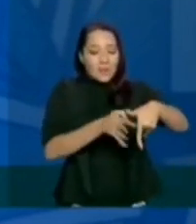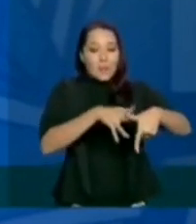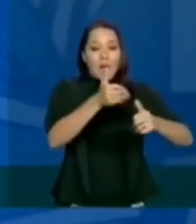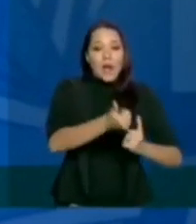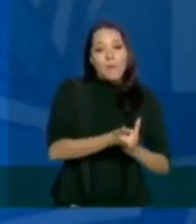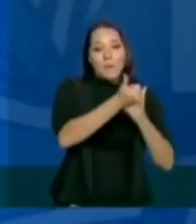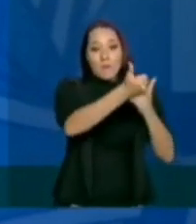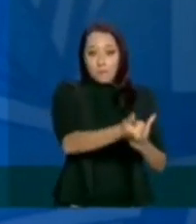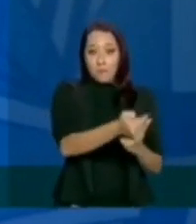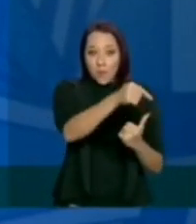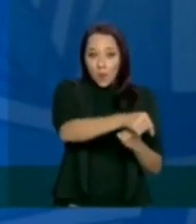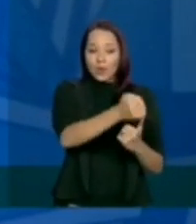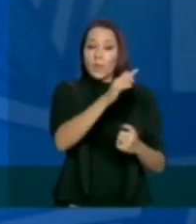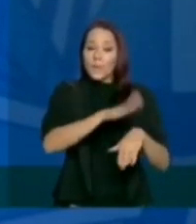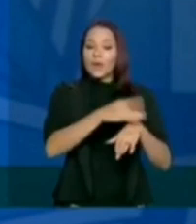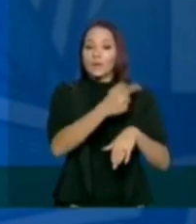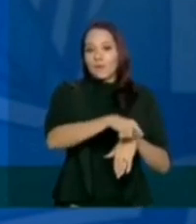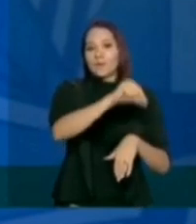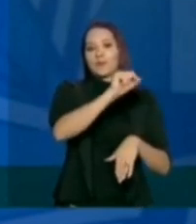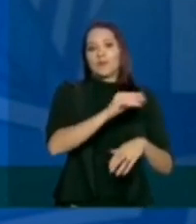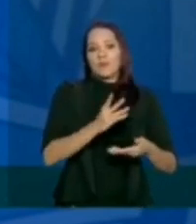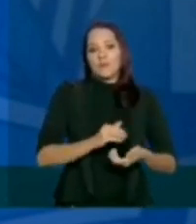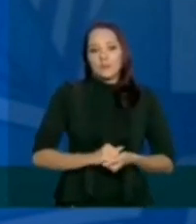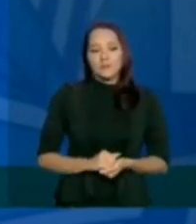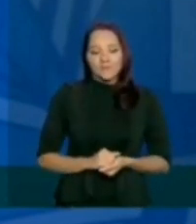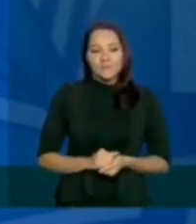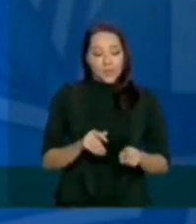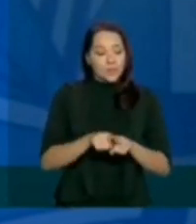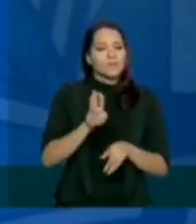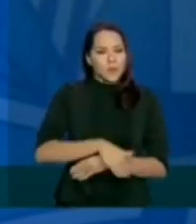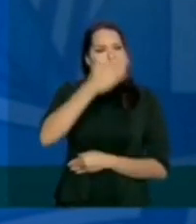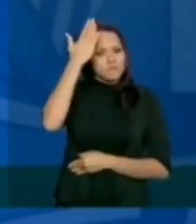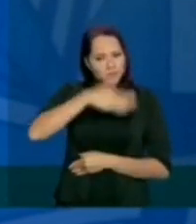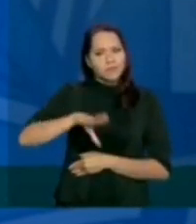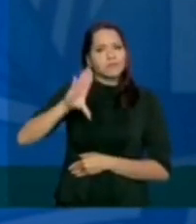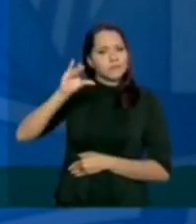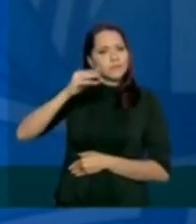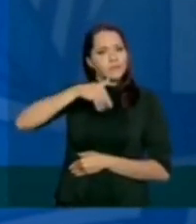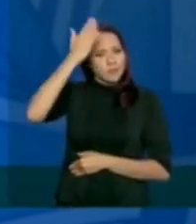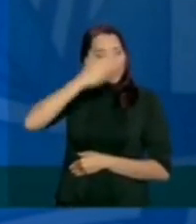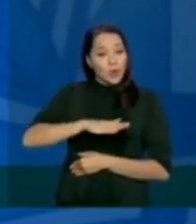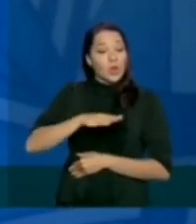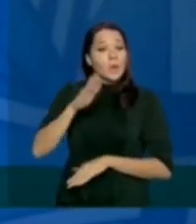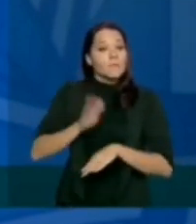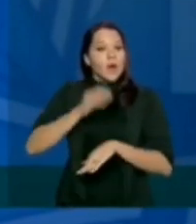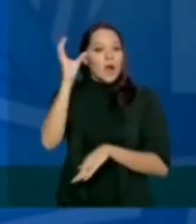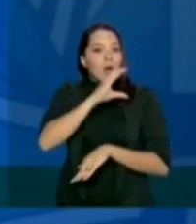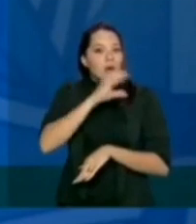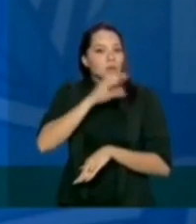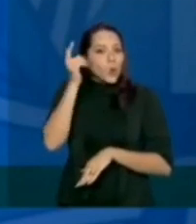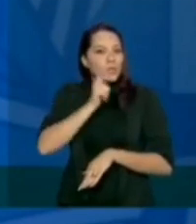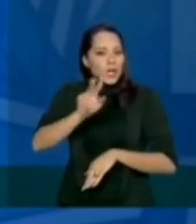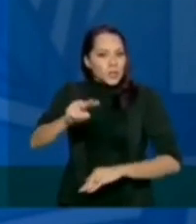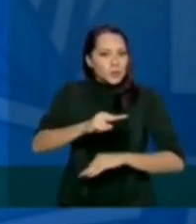resposta, mais uma opção para o SUS. E é provado cientificamente que quanto antes se puder